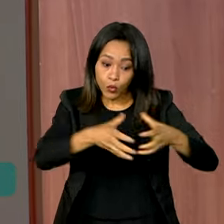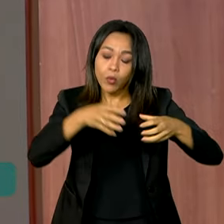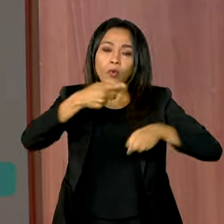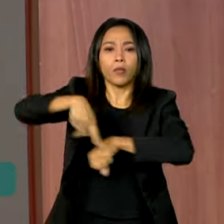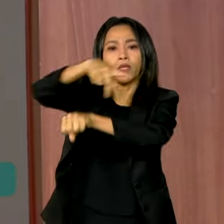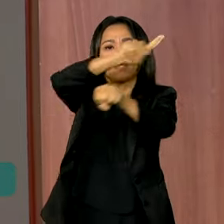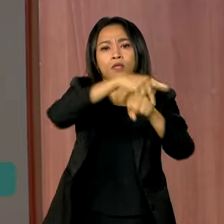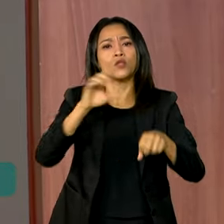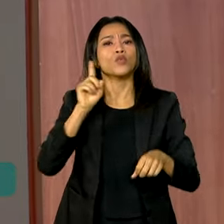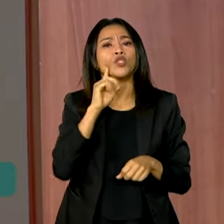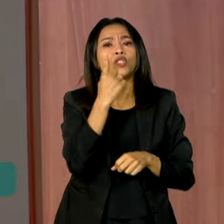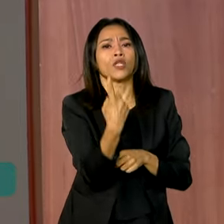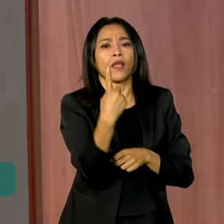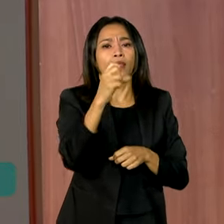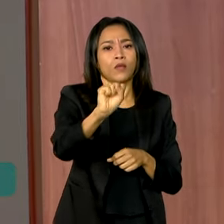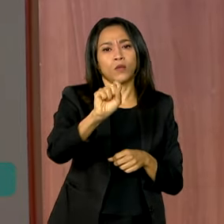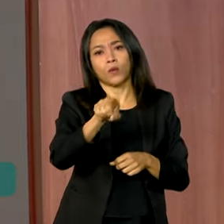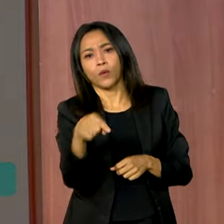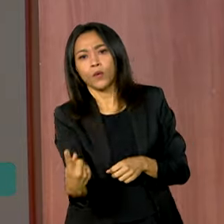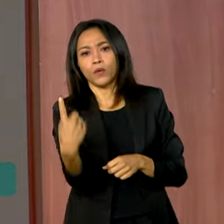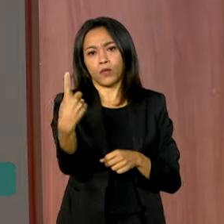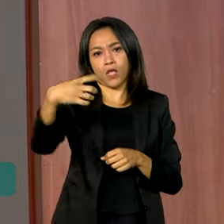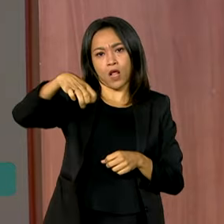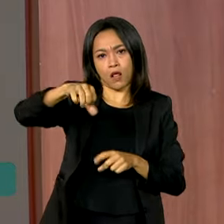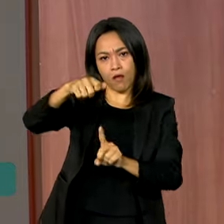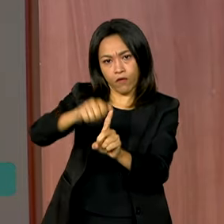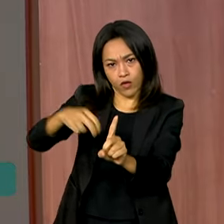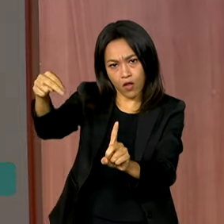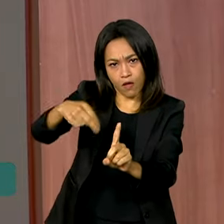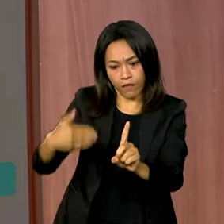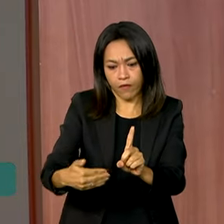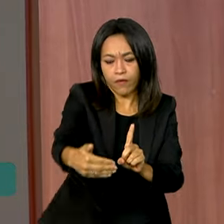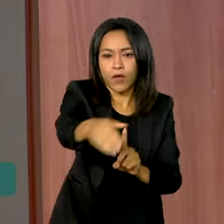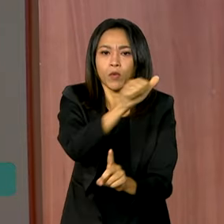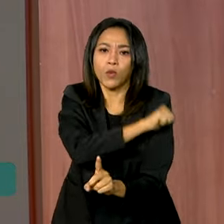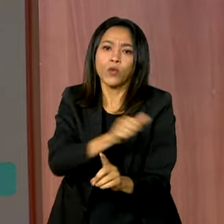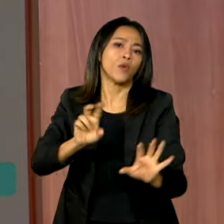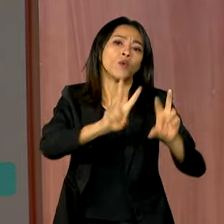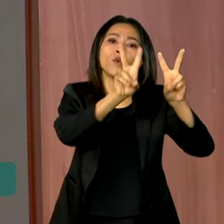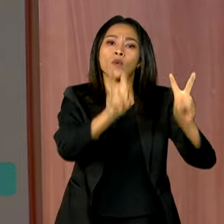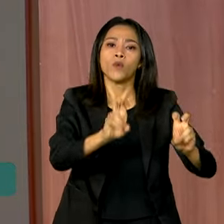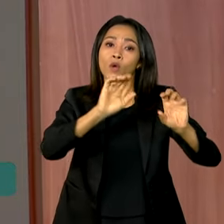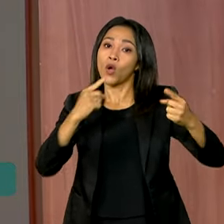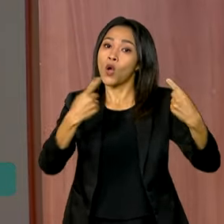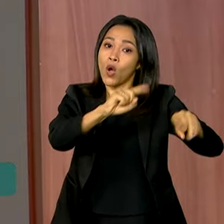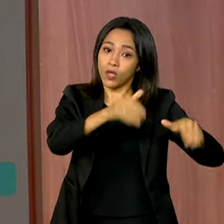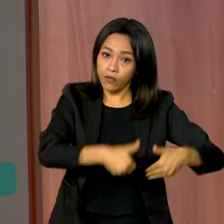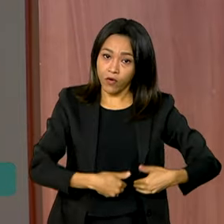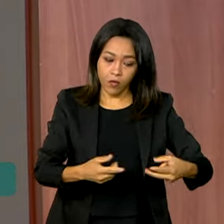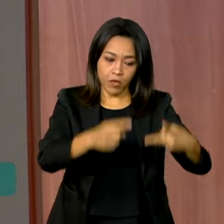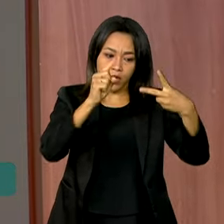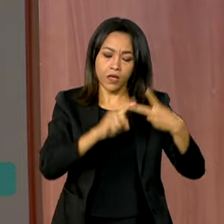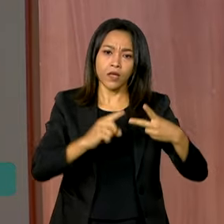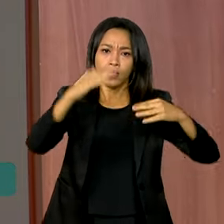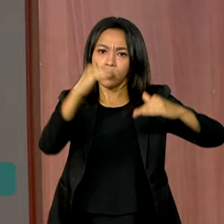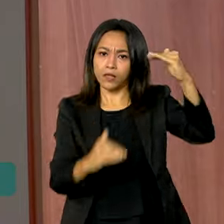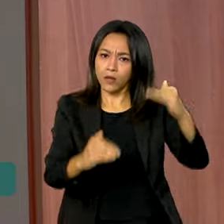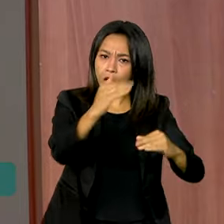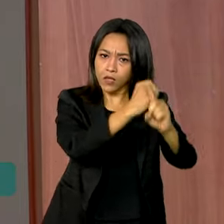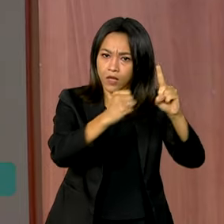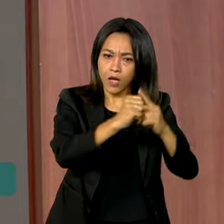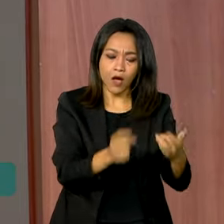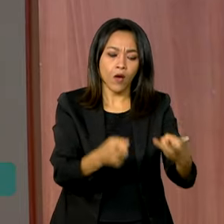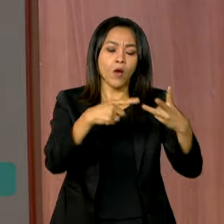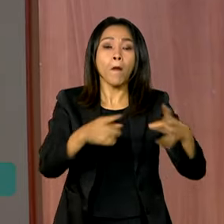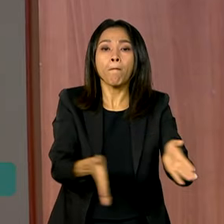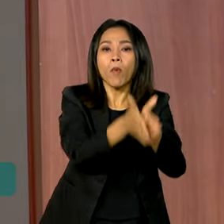a cúpula no dia 18 e 19 no Rio de Janeiro. Esses três temas são o combate à fome, à desigualdade e à pobreza,